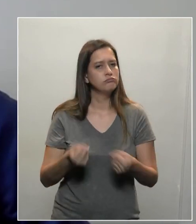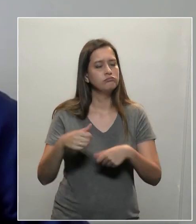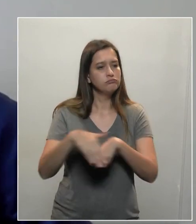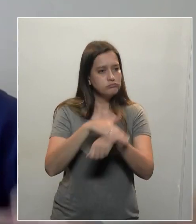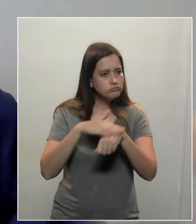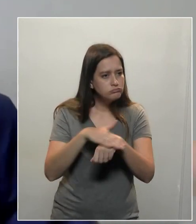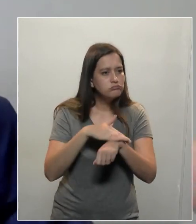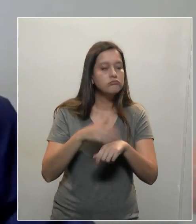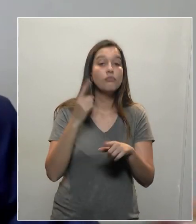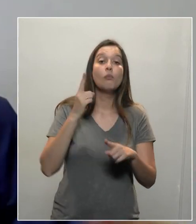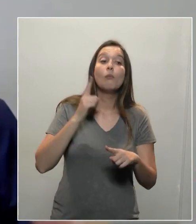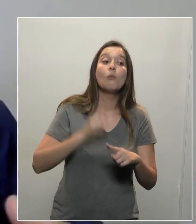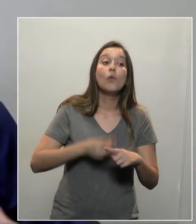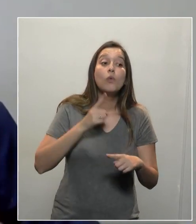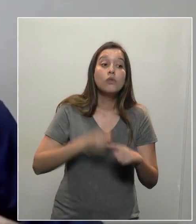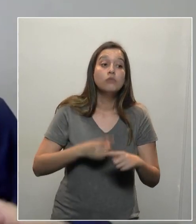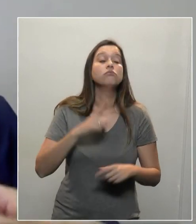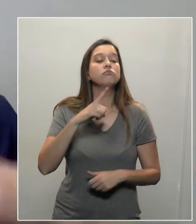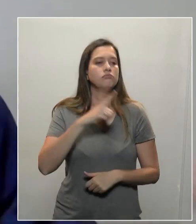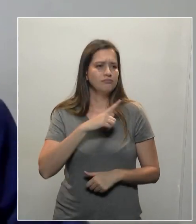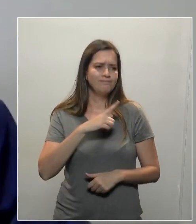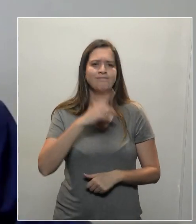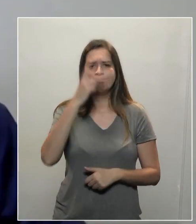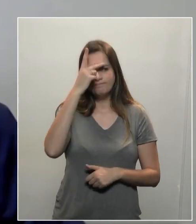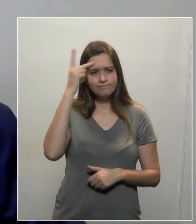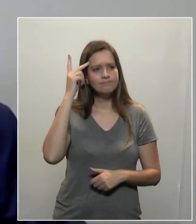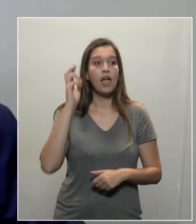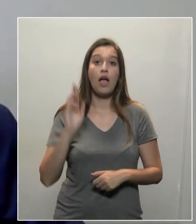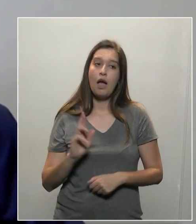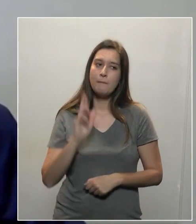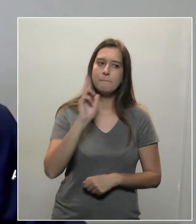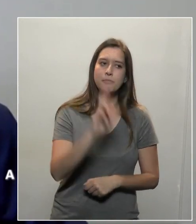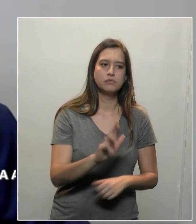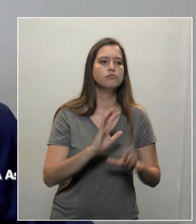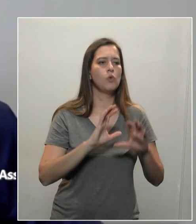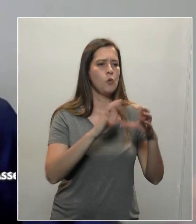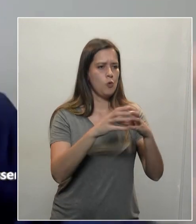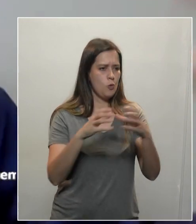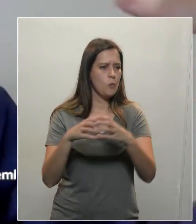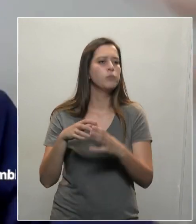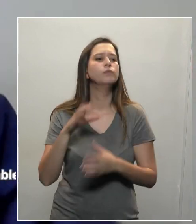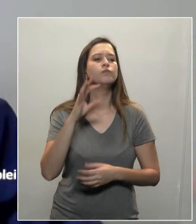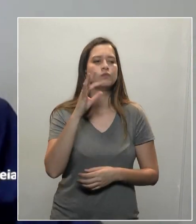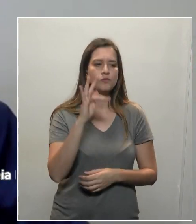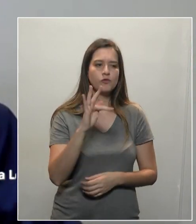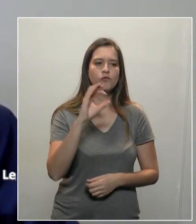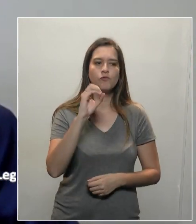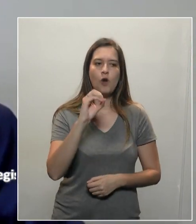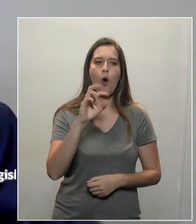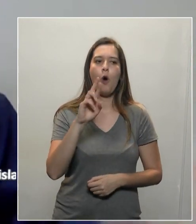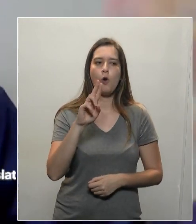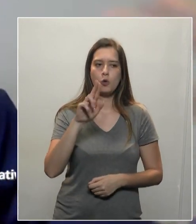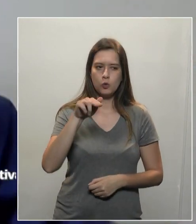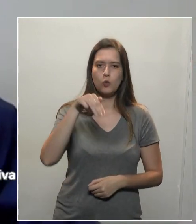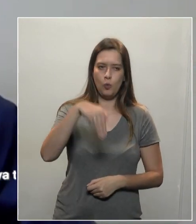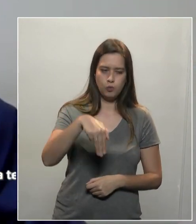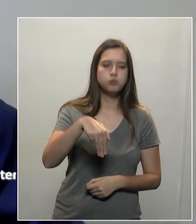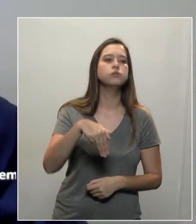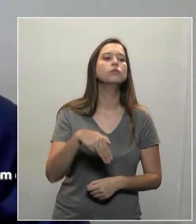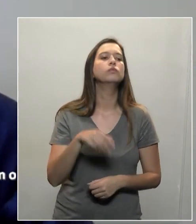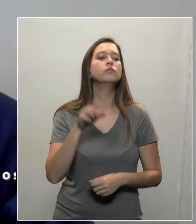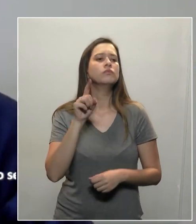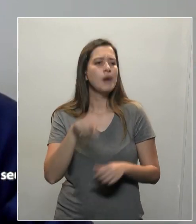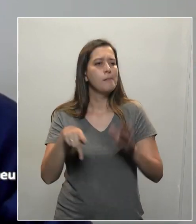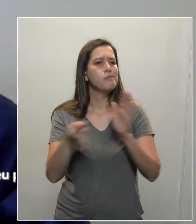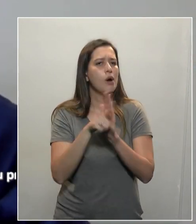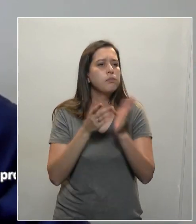representados no foro dos servidores e, de caneta cheia, atenda